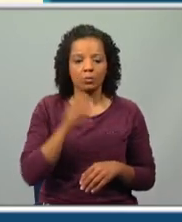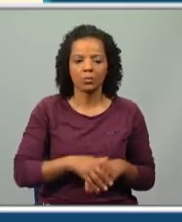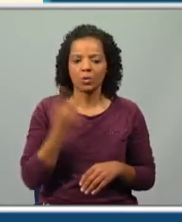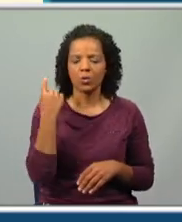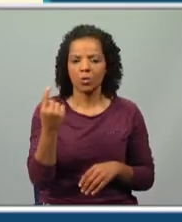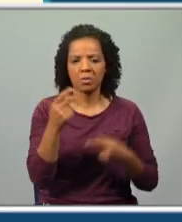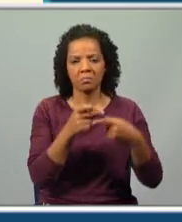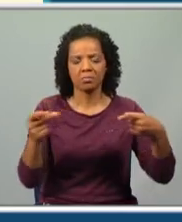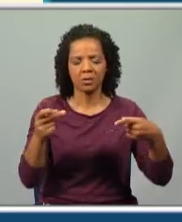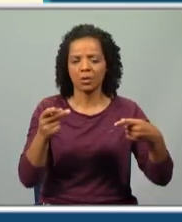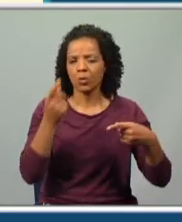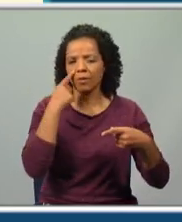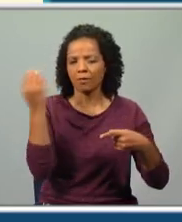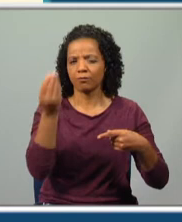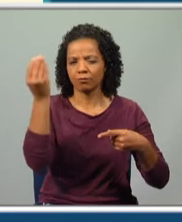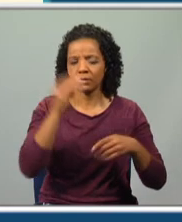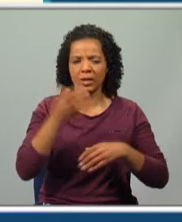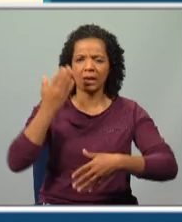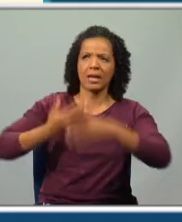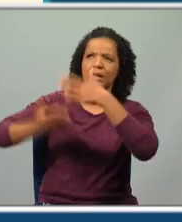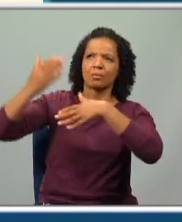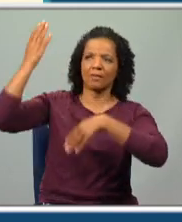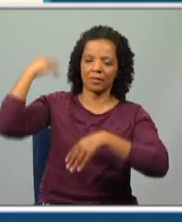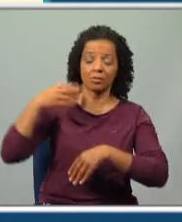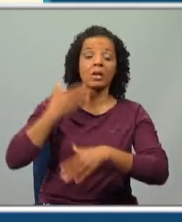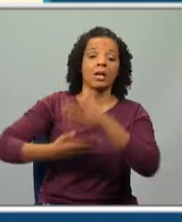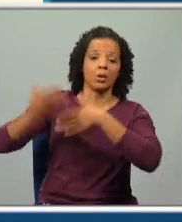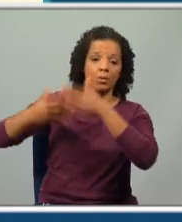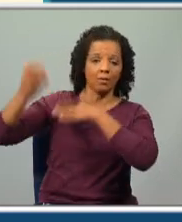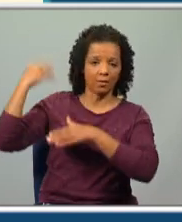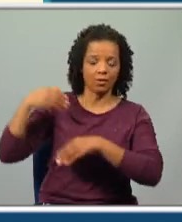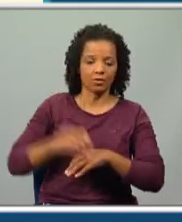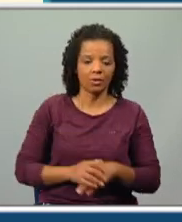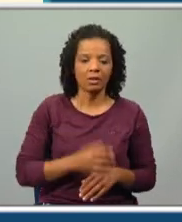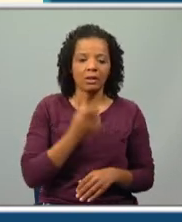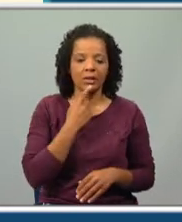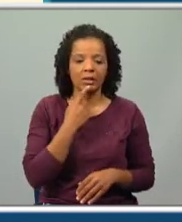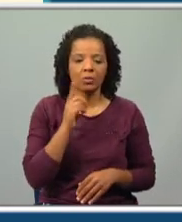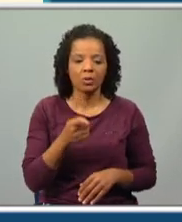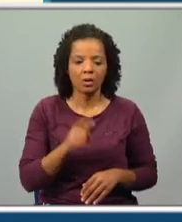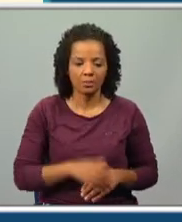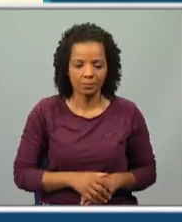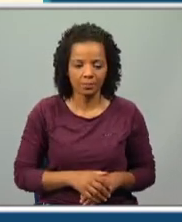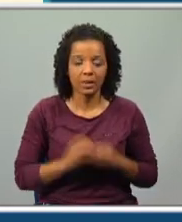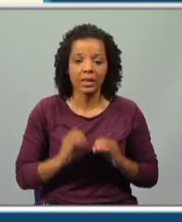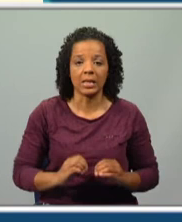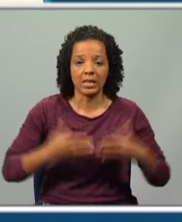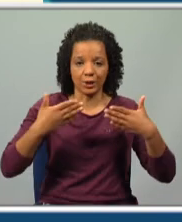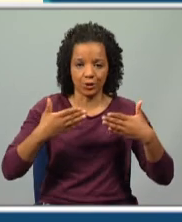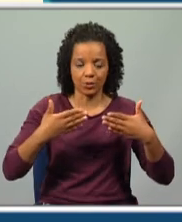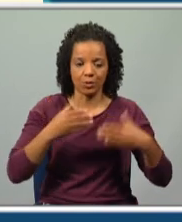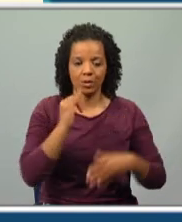é bem conhecida. Era uma vez. Era uma vez designa-se como incipit ou início.